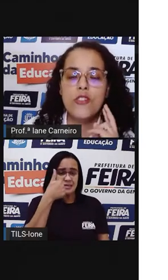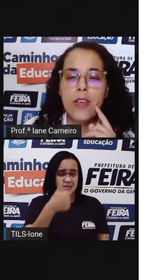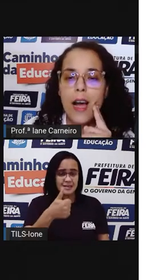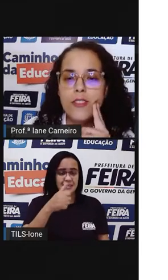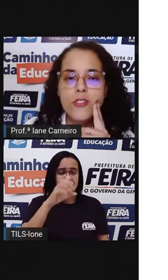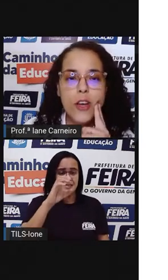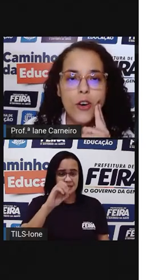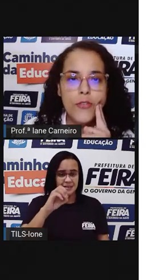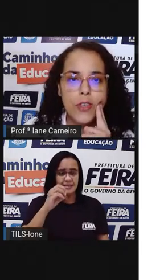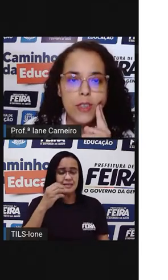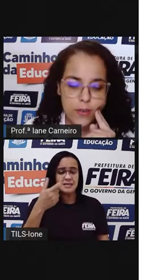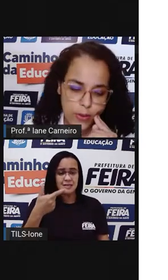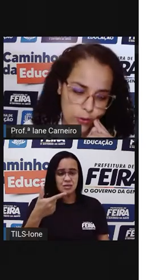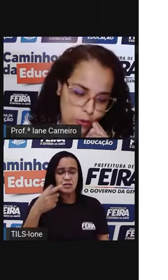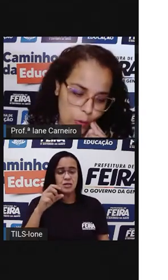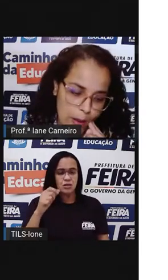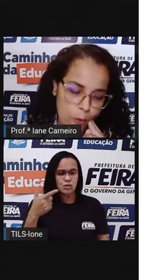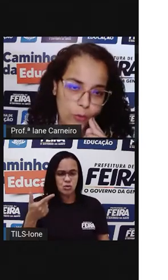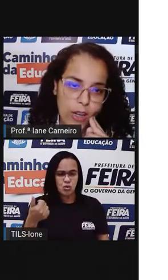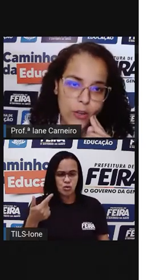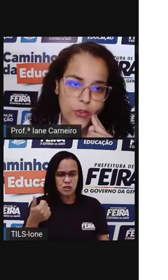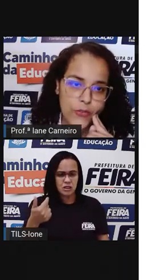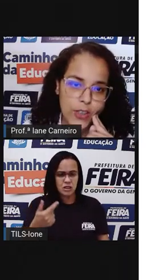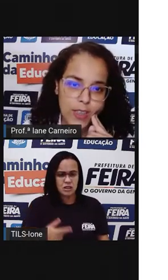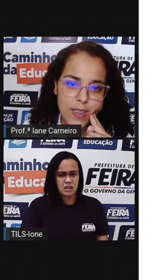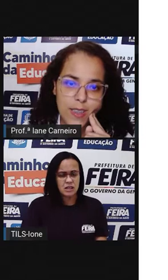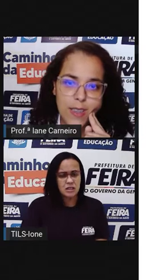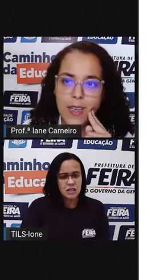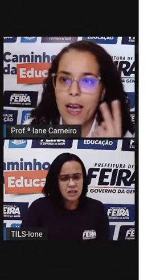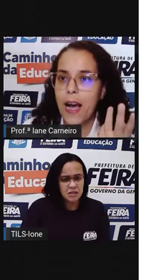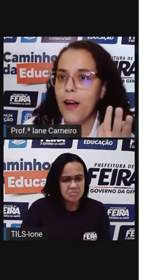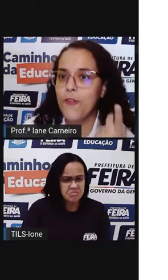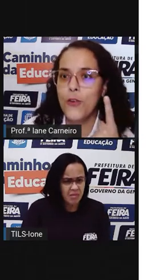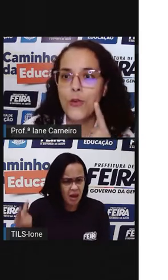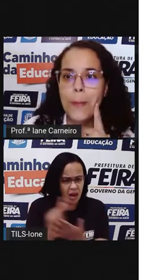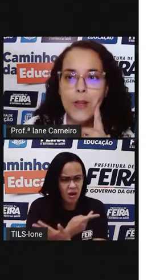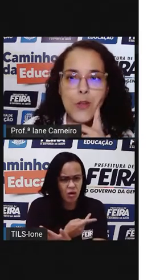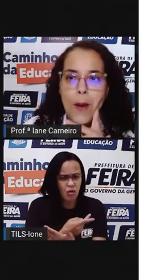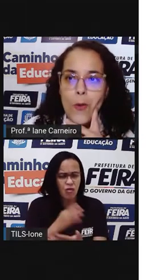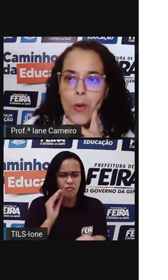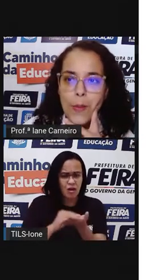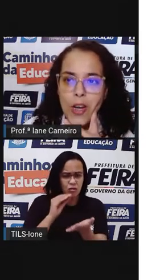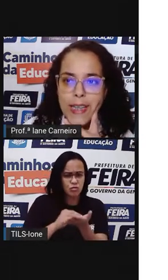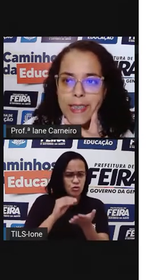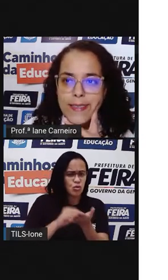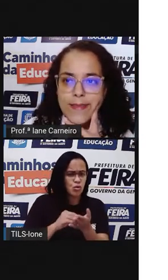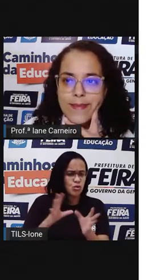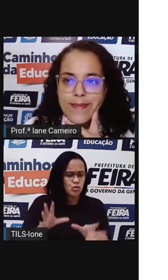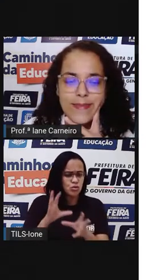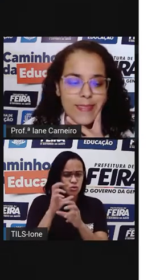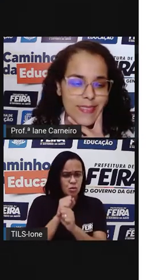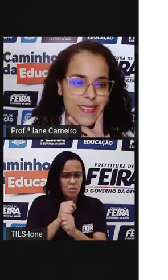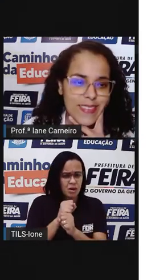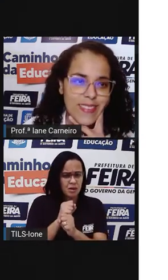Oxe, gente, a gente errou, foi. Faltou somar algum valor, não foi? Faltou a Pró somar alguma moeda?